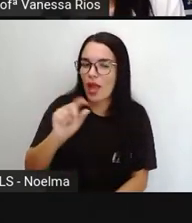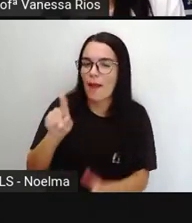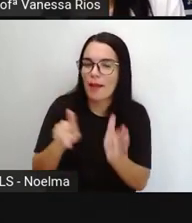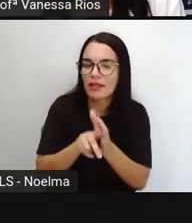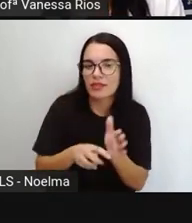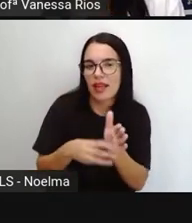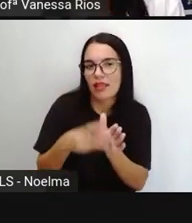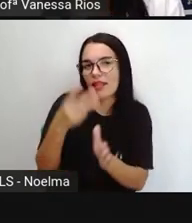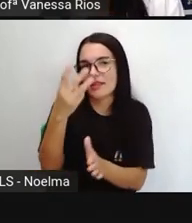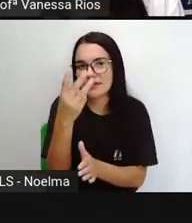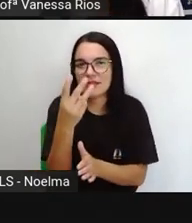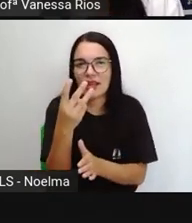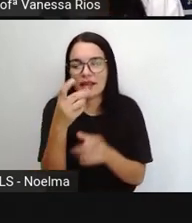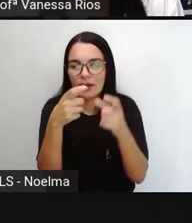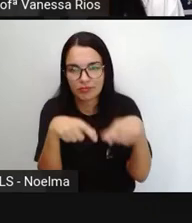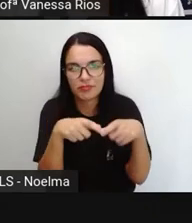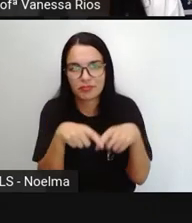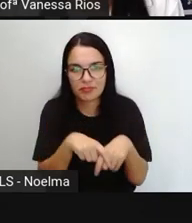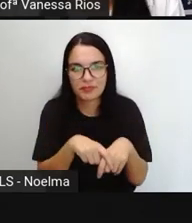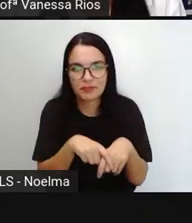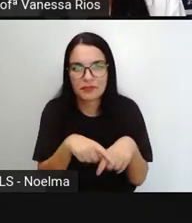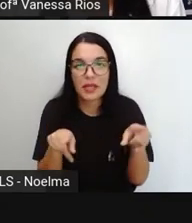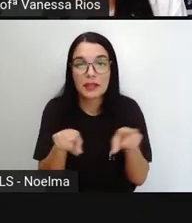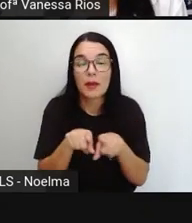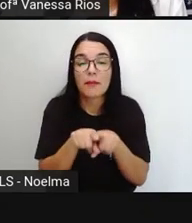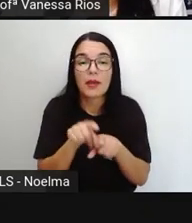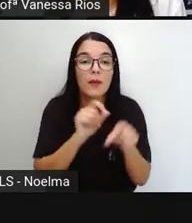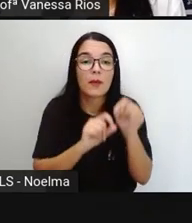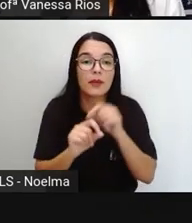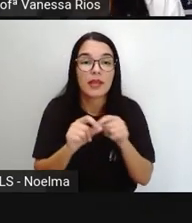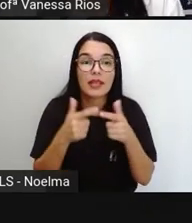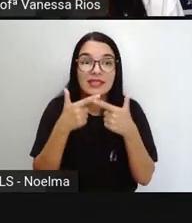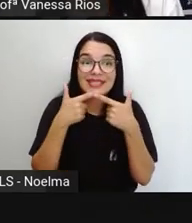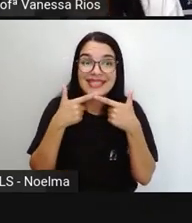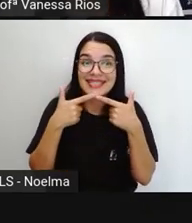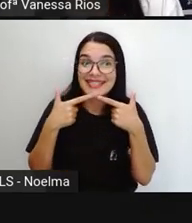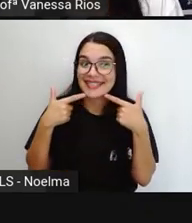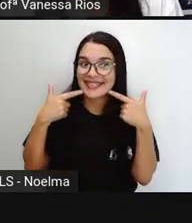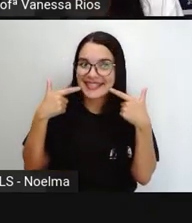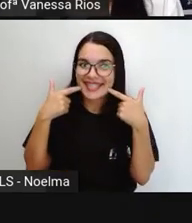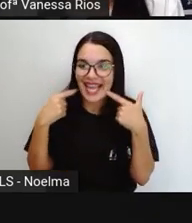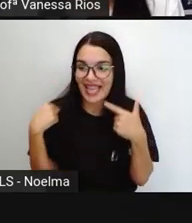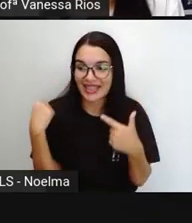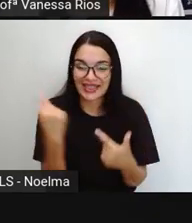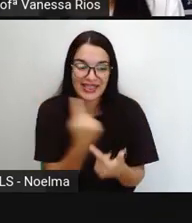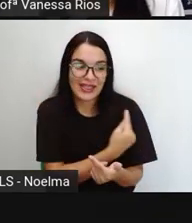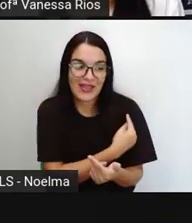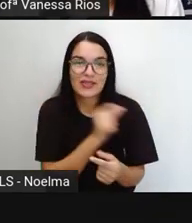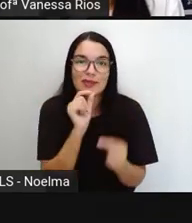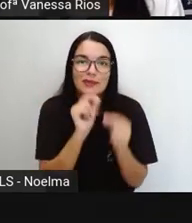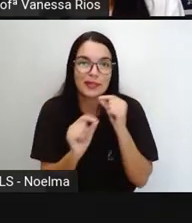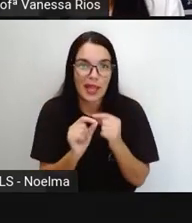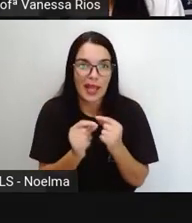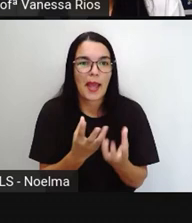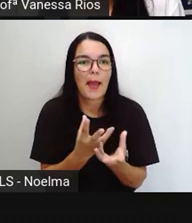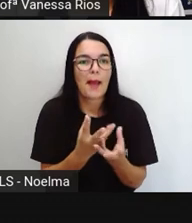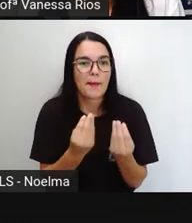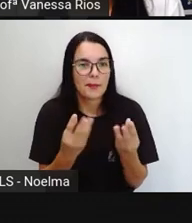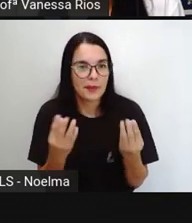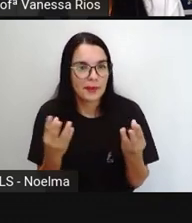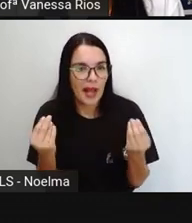pertence à terceira conjugação. E aí, quando a gente observa a pessoa e o número, a gente observa aí, ó,